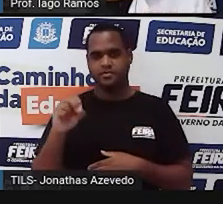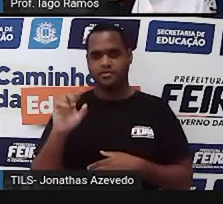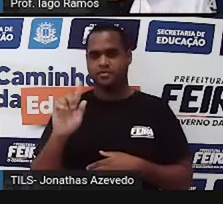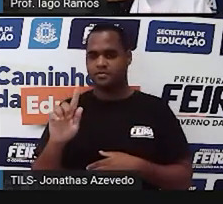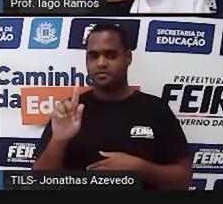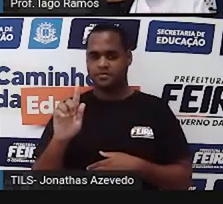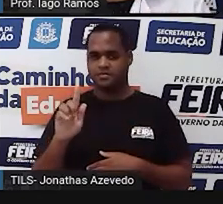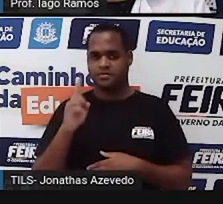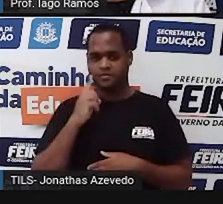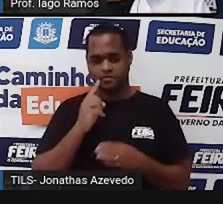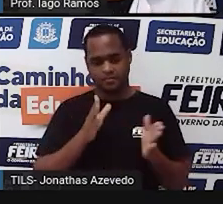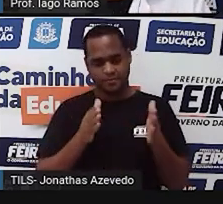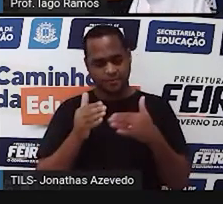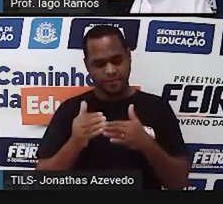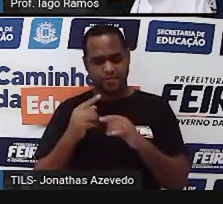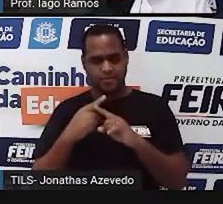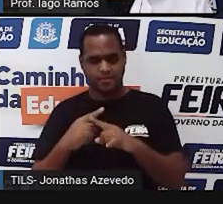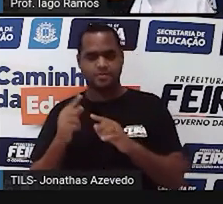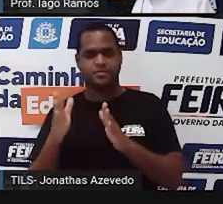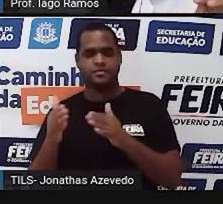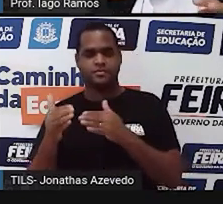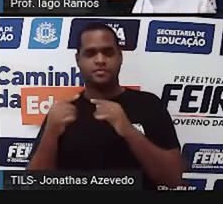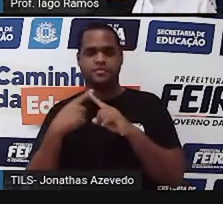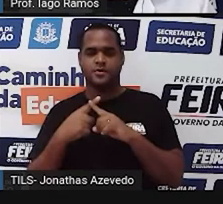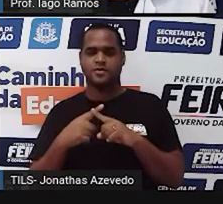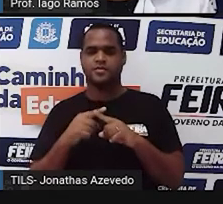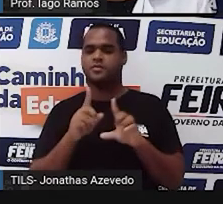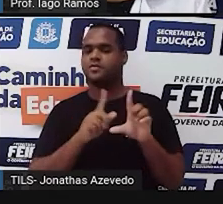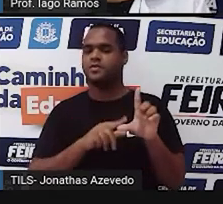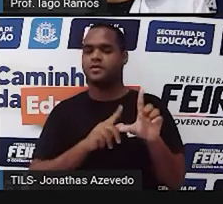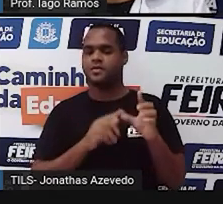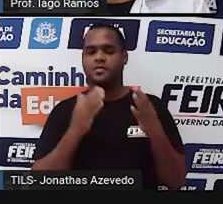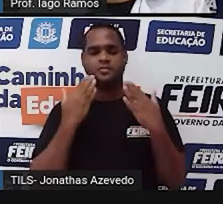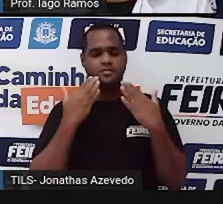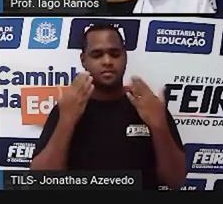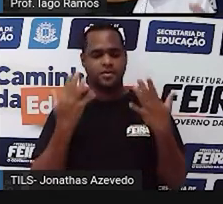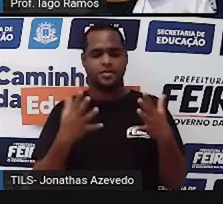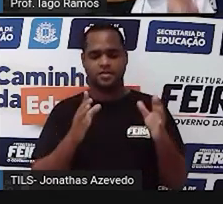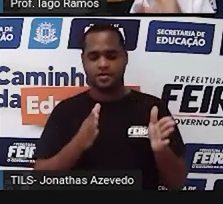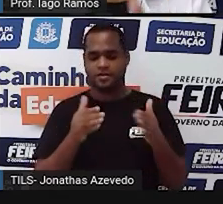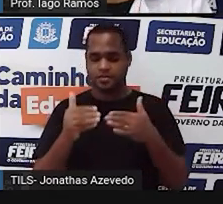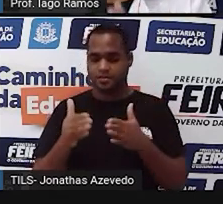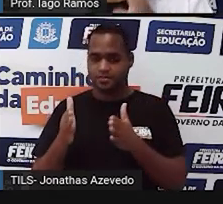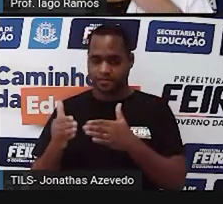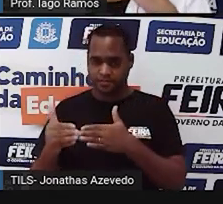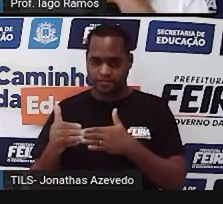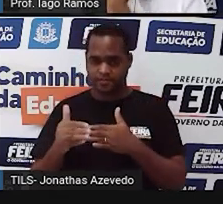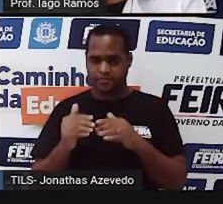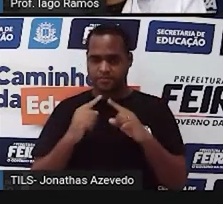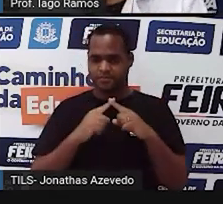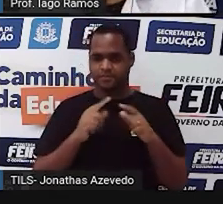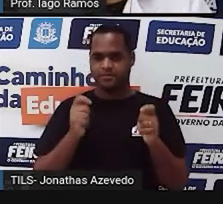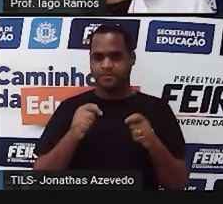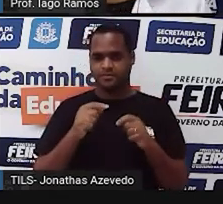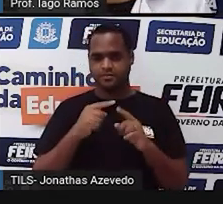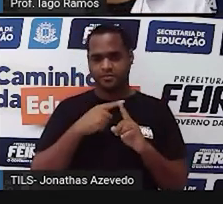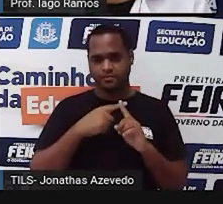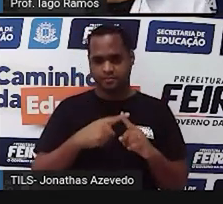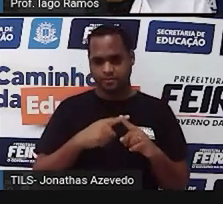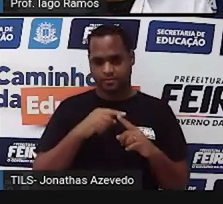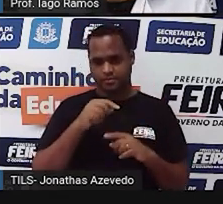colocando ali dentro dos quadradinhos as duas letras que representam as caixinhas, x mais x mais 100.